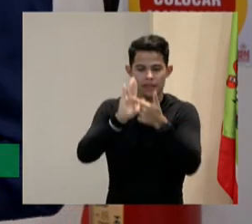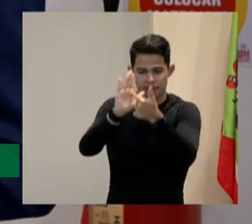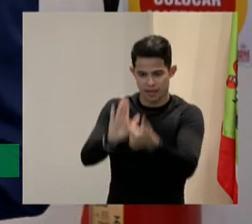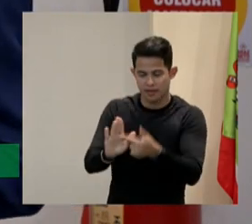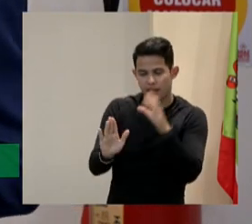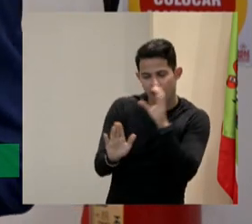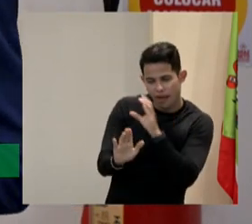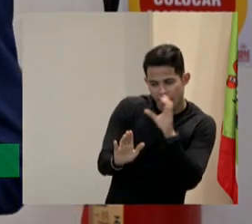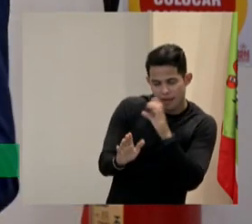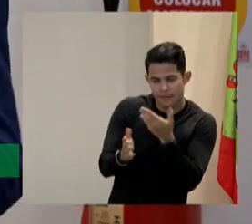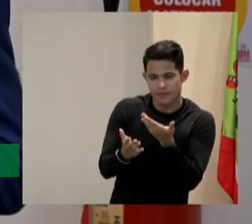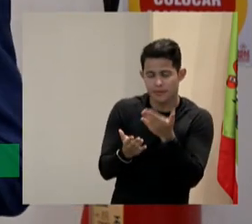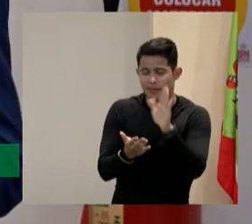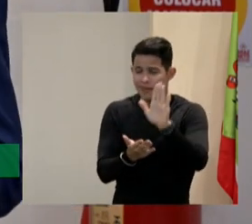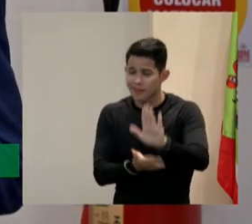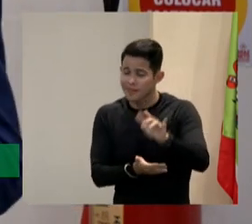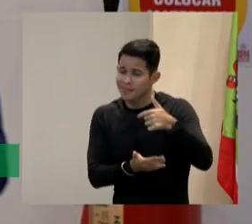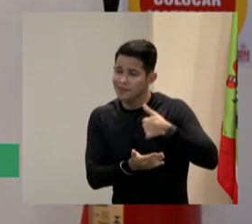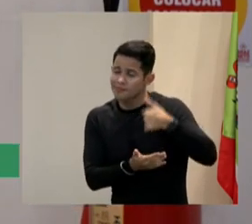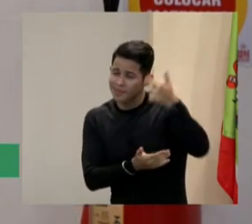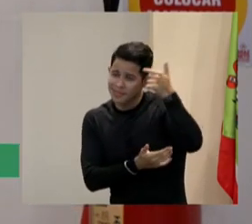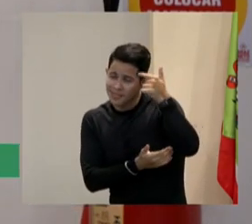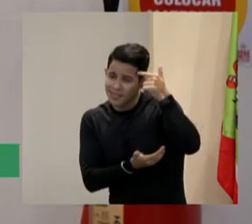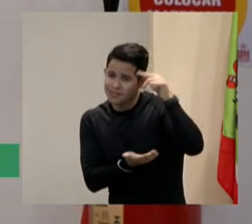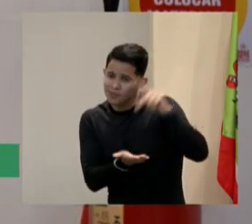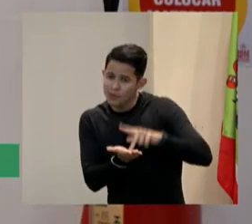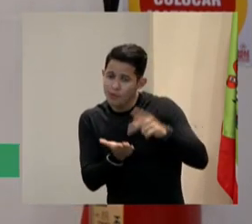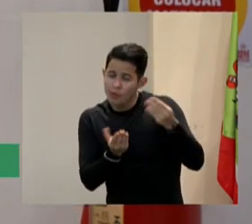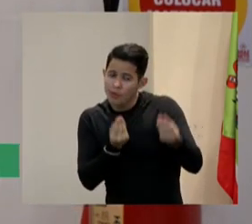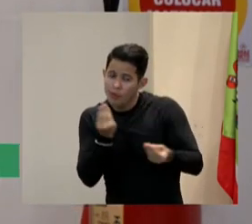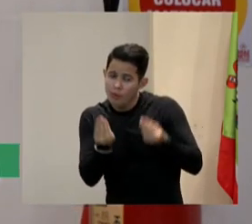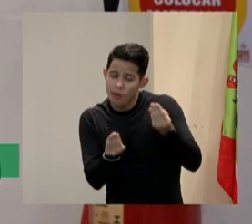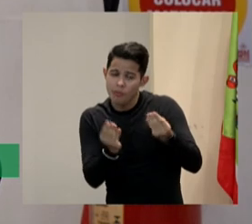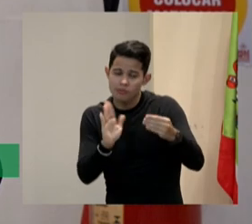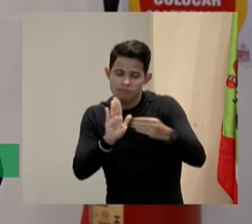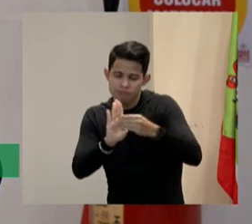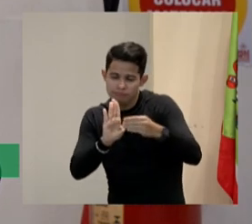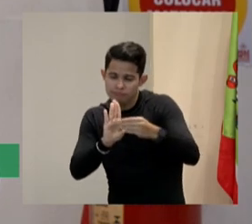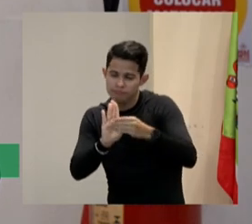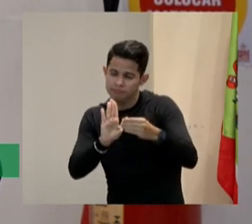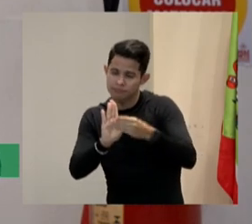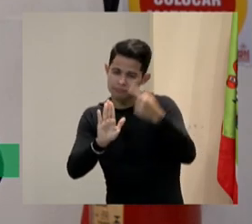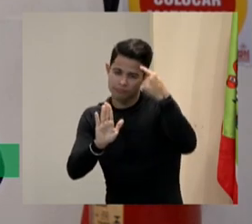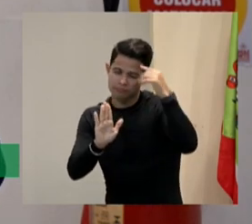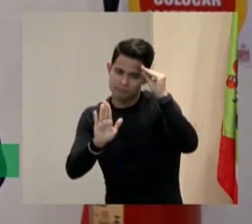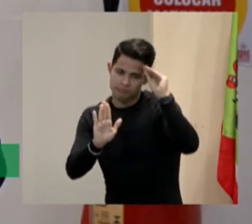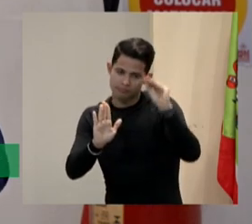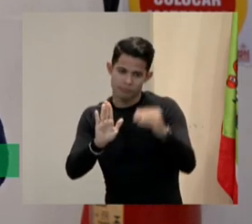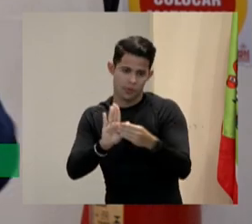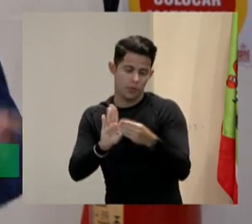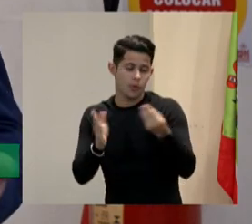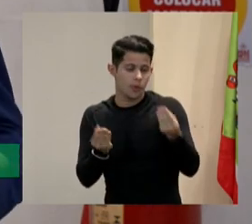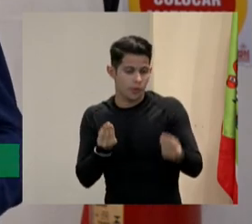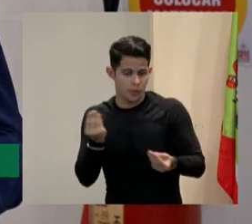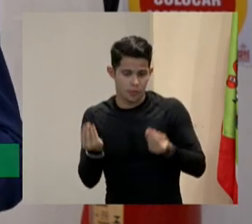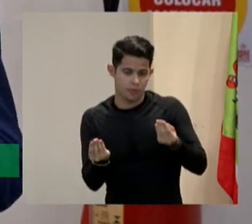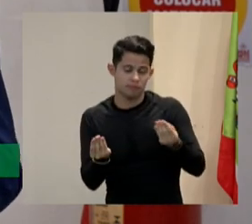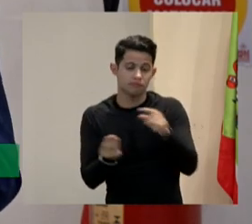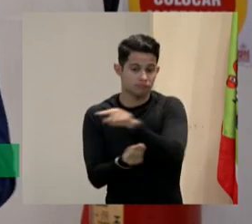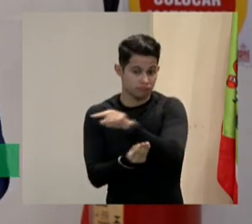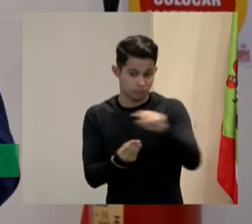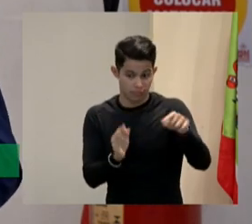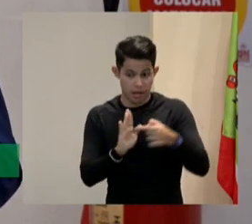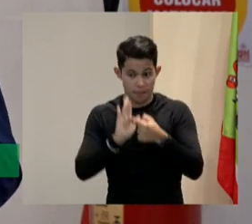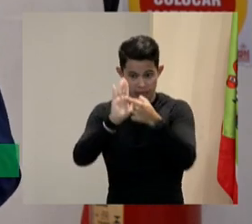e eu fiquei pensando em como colocar muitas das minhas ideias né e quando a gente apresenta